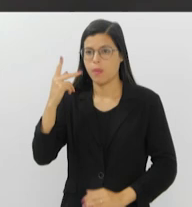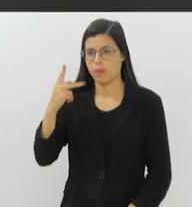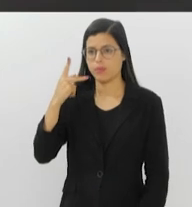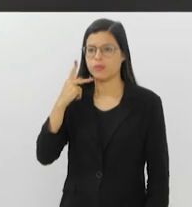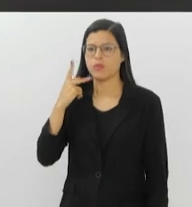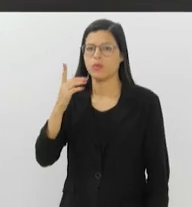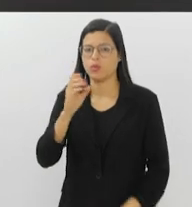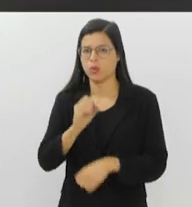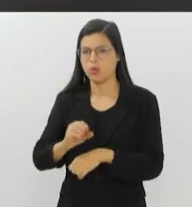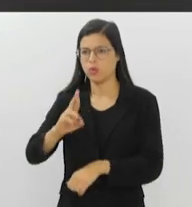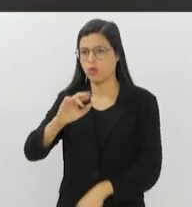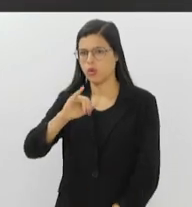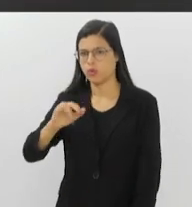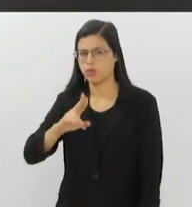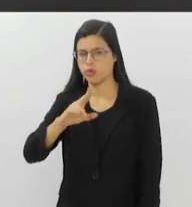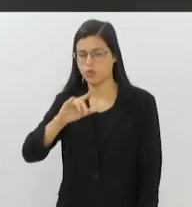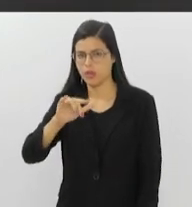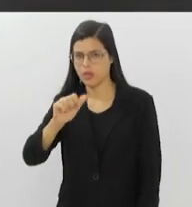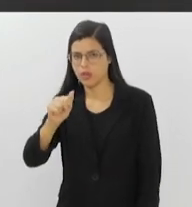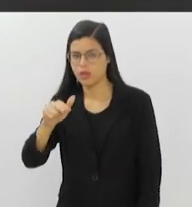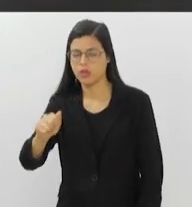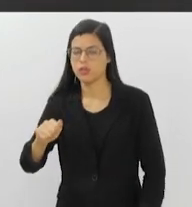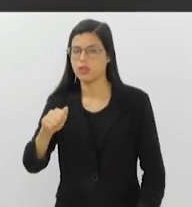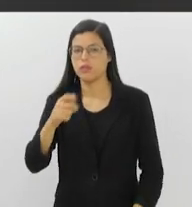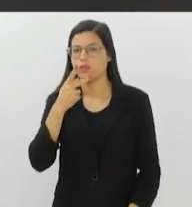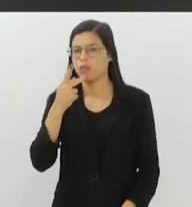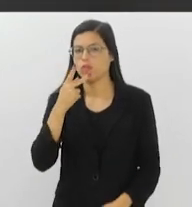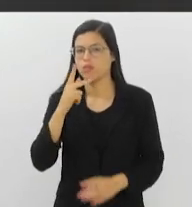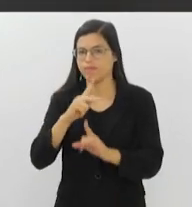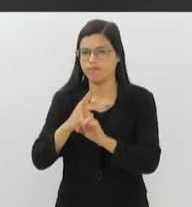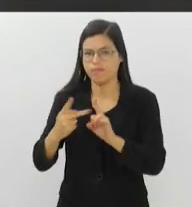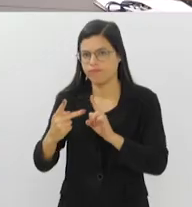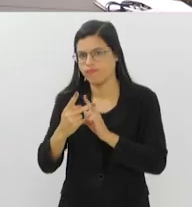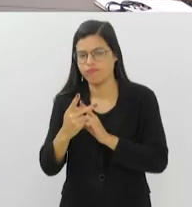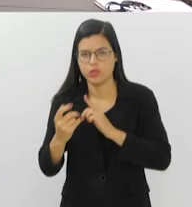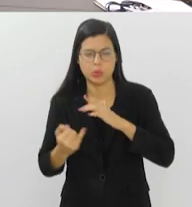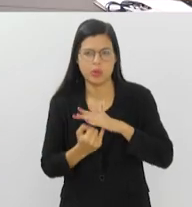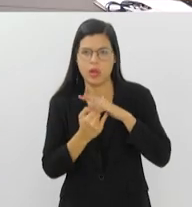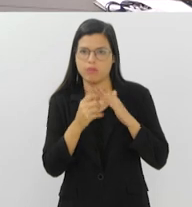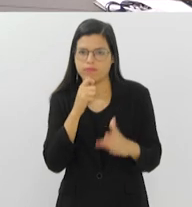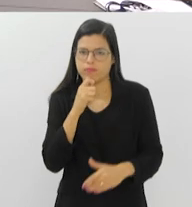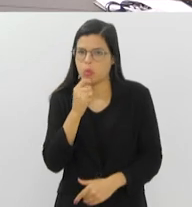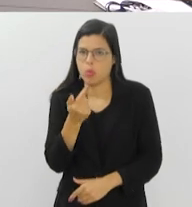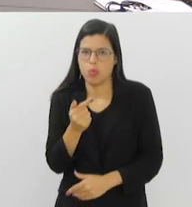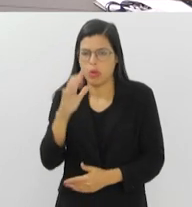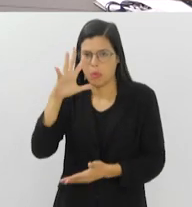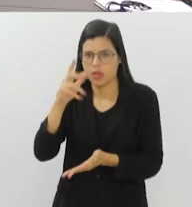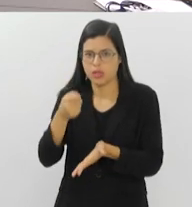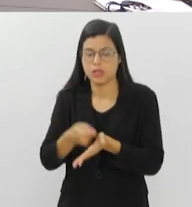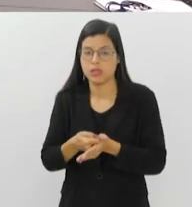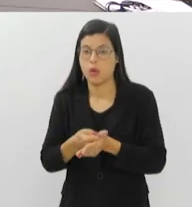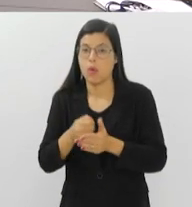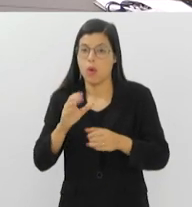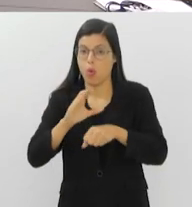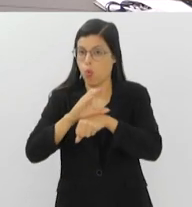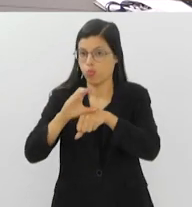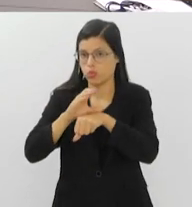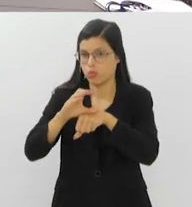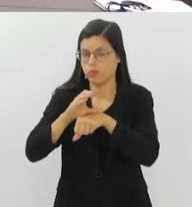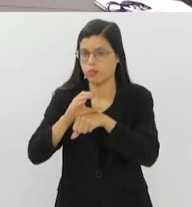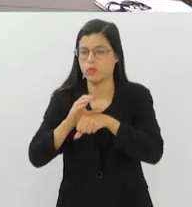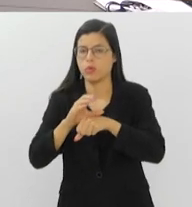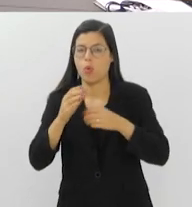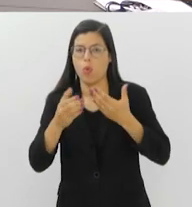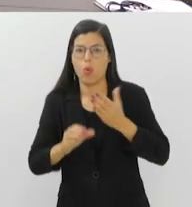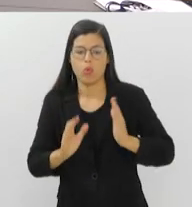Benjó disse que o órgão ainda não tem um posicionamento definitivo. Pela Constituição, os concursos públicos têm duração